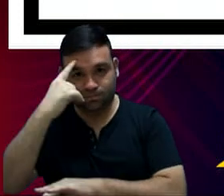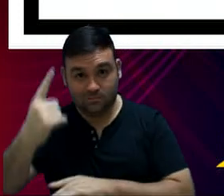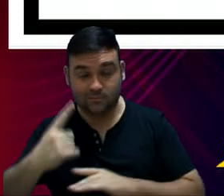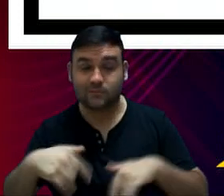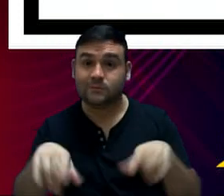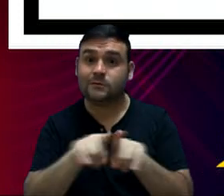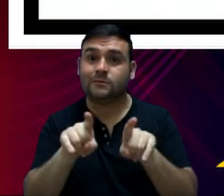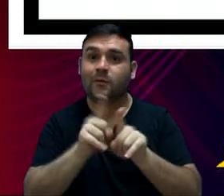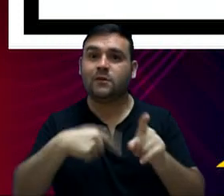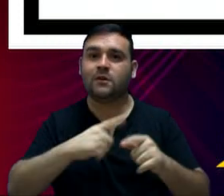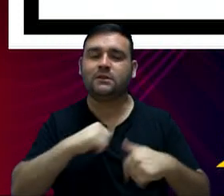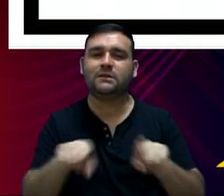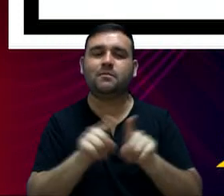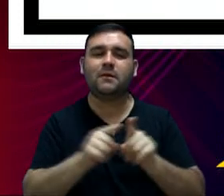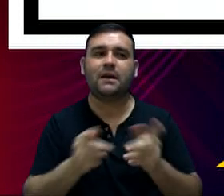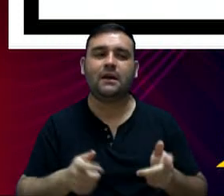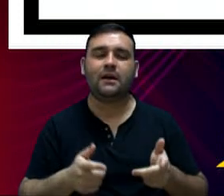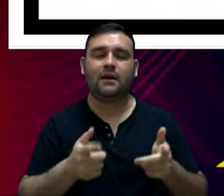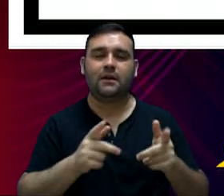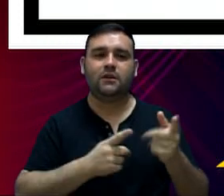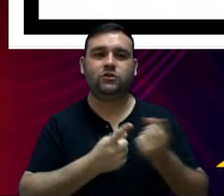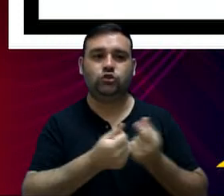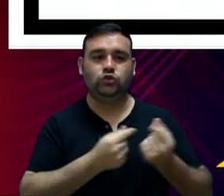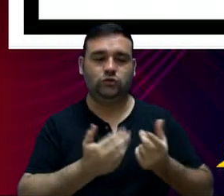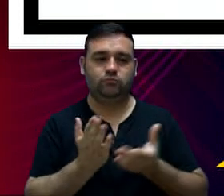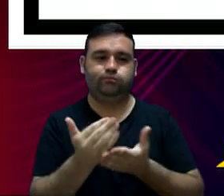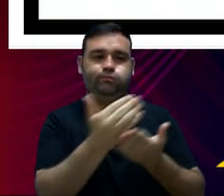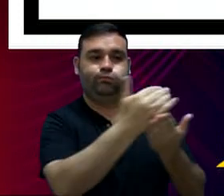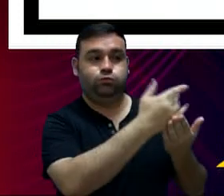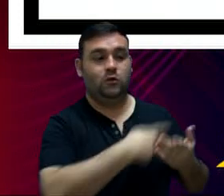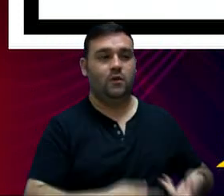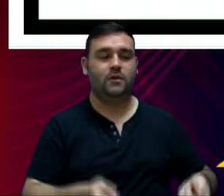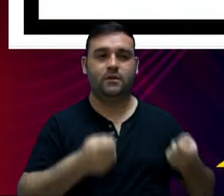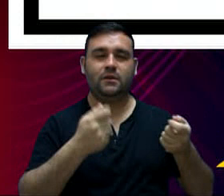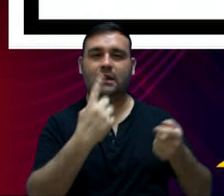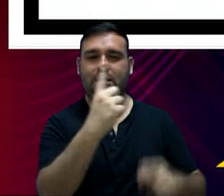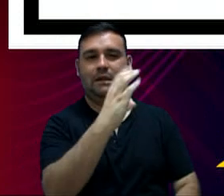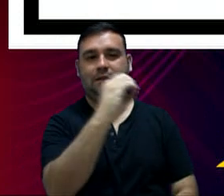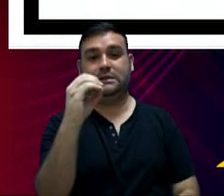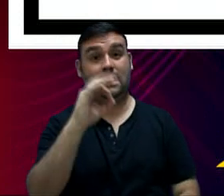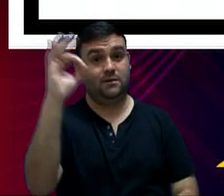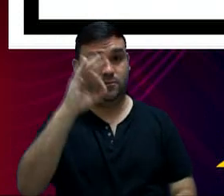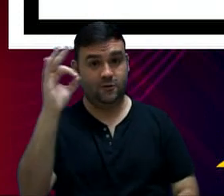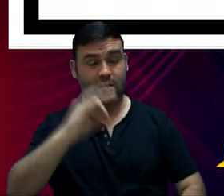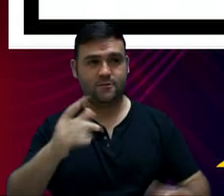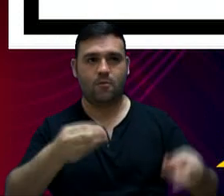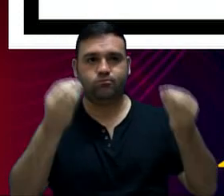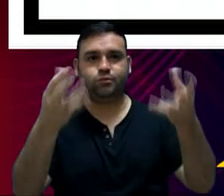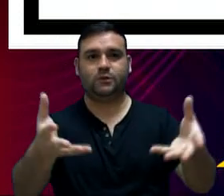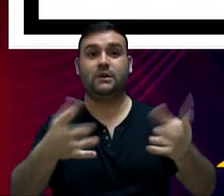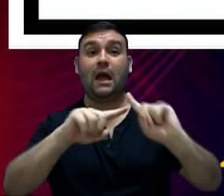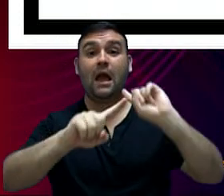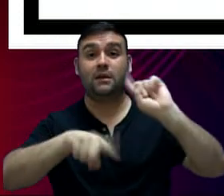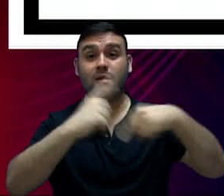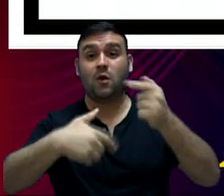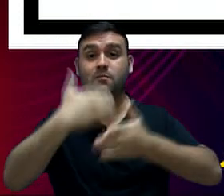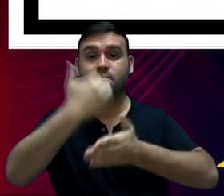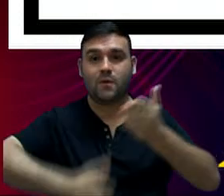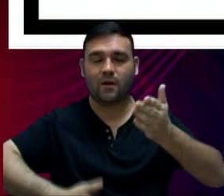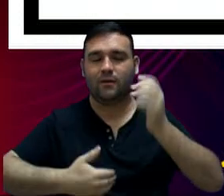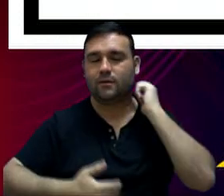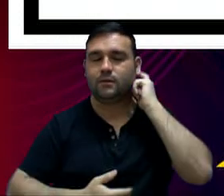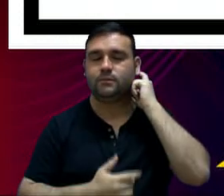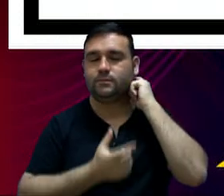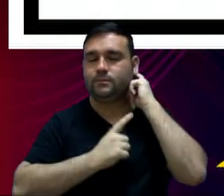E, quando se faz o lançamento da receita, nós as lançamos em 100%. E, depois, no